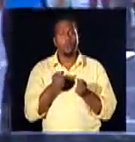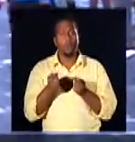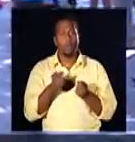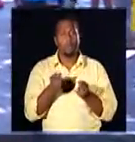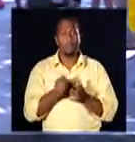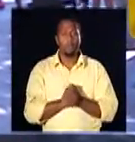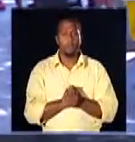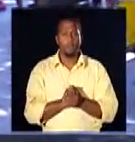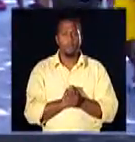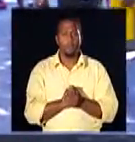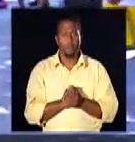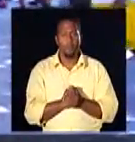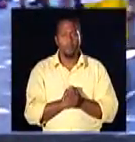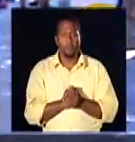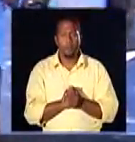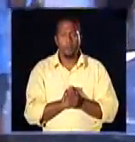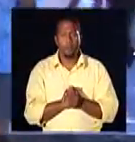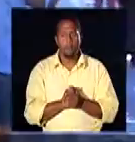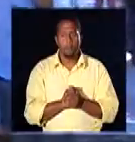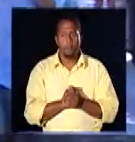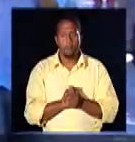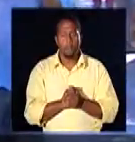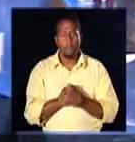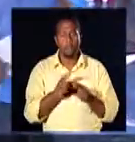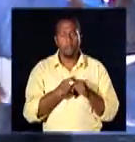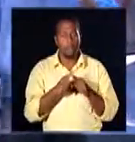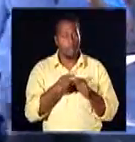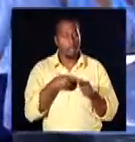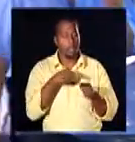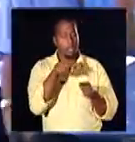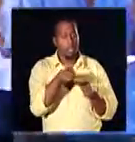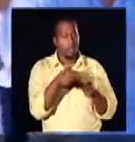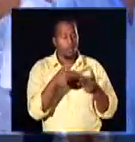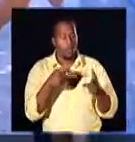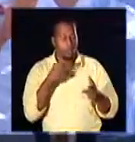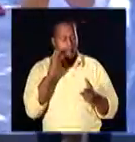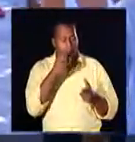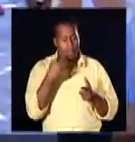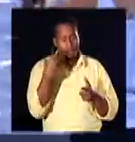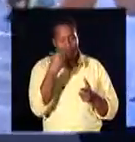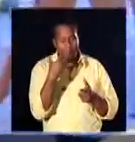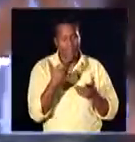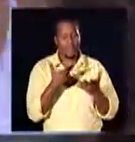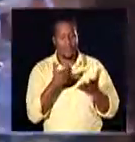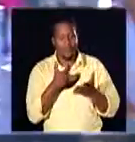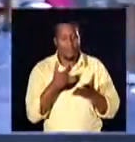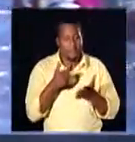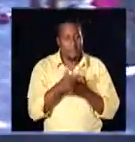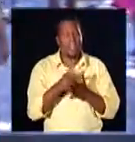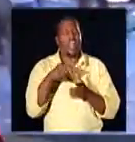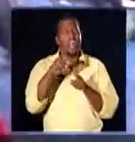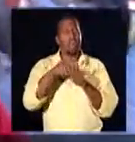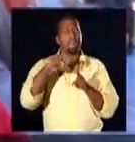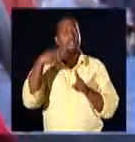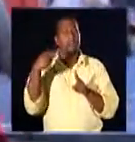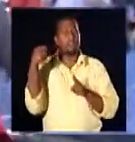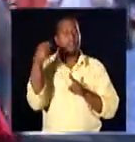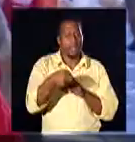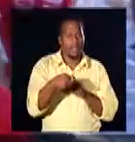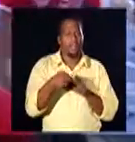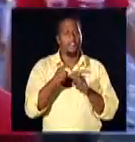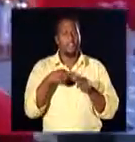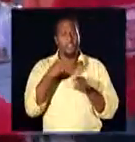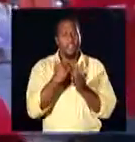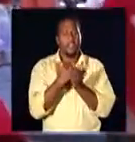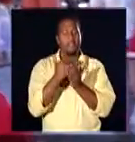é a pessoa adquirir um cartão de crédito. A pessoa vai vendo a mercadoria, vai gostando e vai comprando. E aí, ah, eu pago no mês que